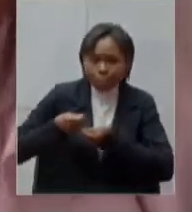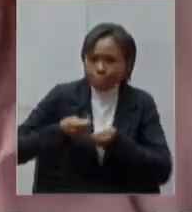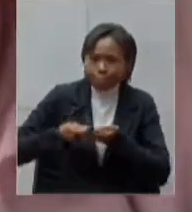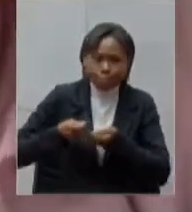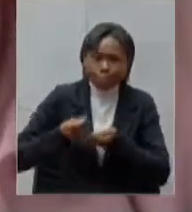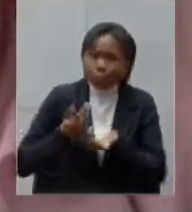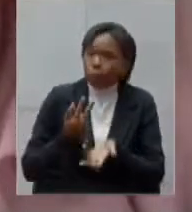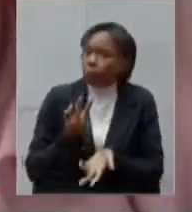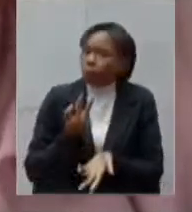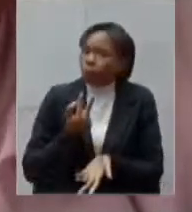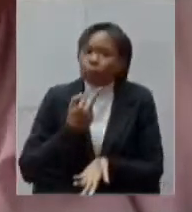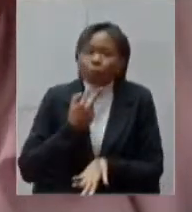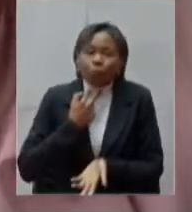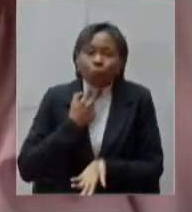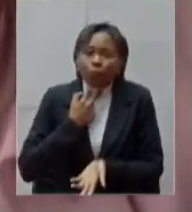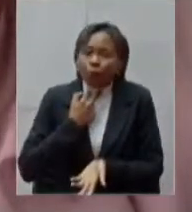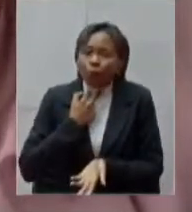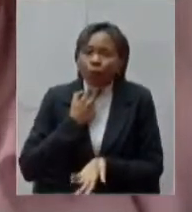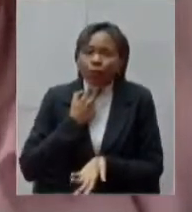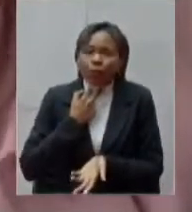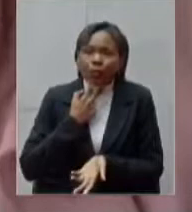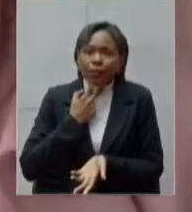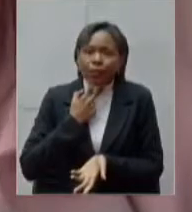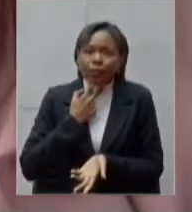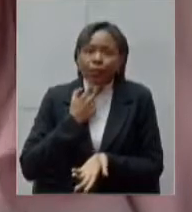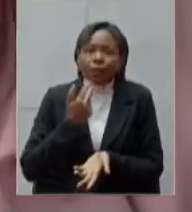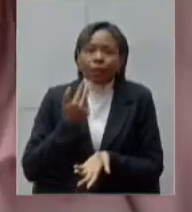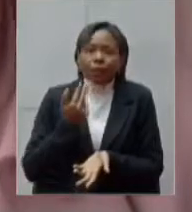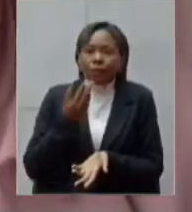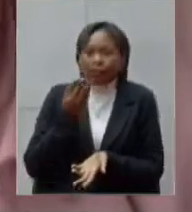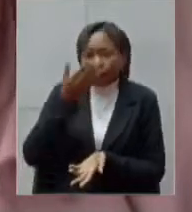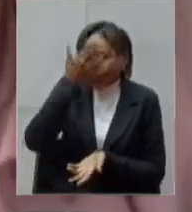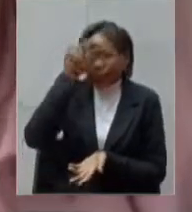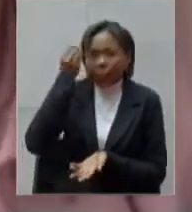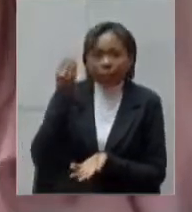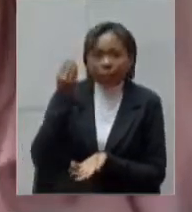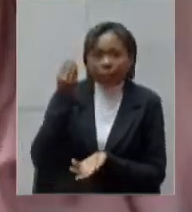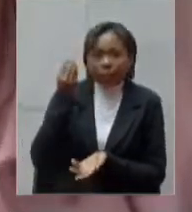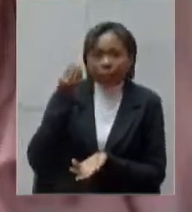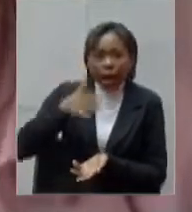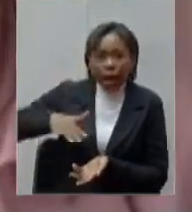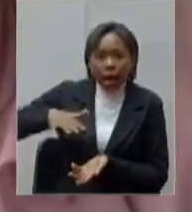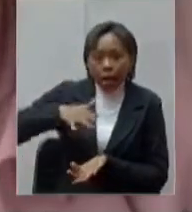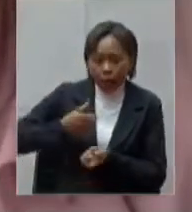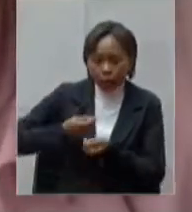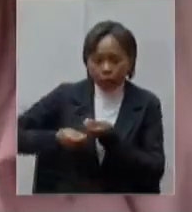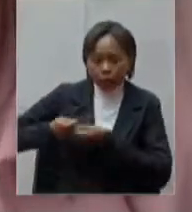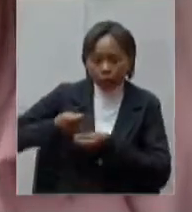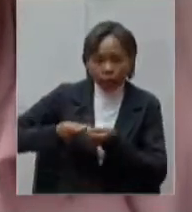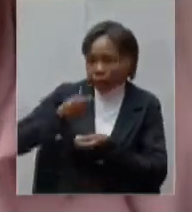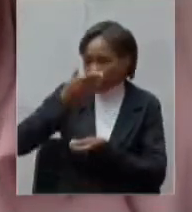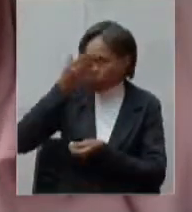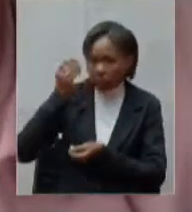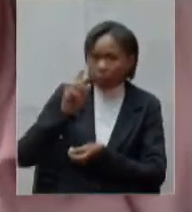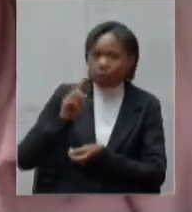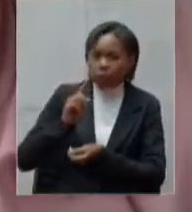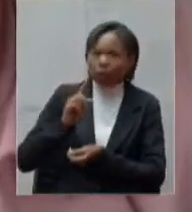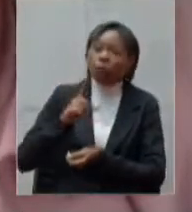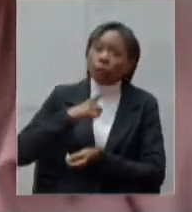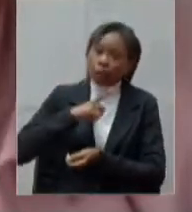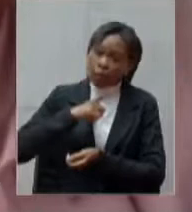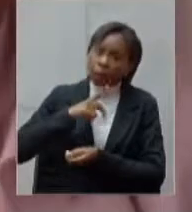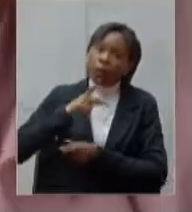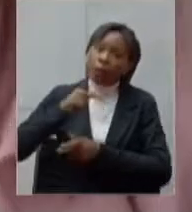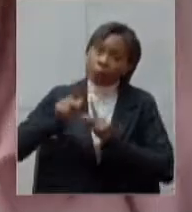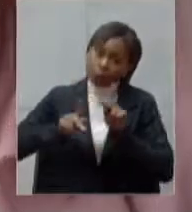privar da economia nós temos muitas pessoas que dependem da economia mas